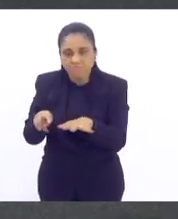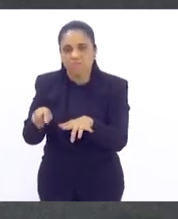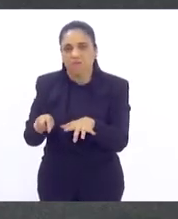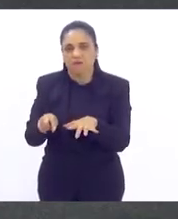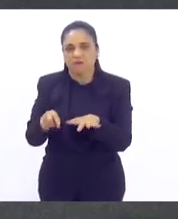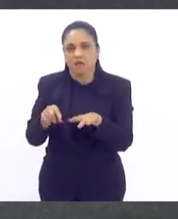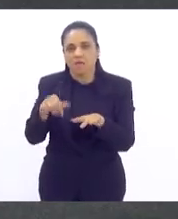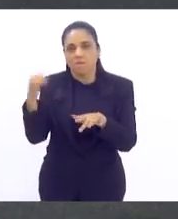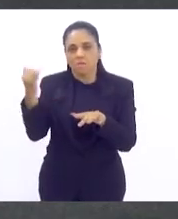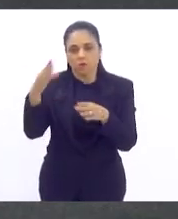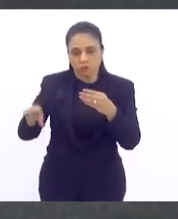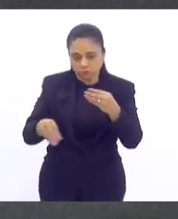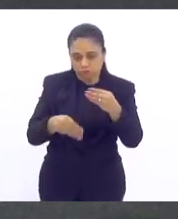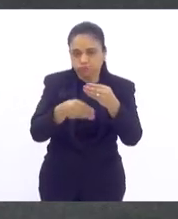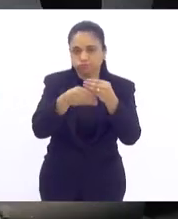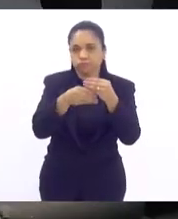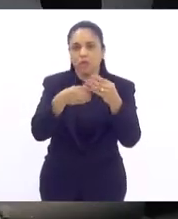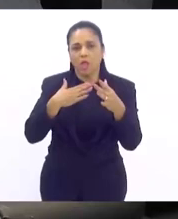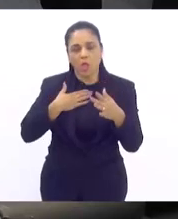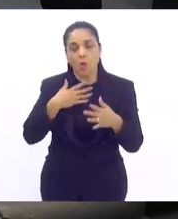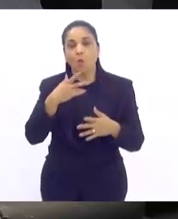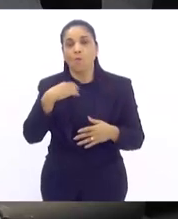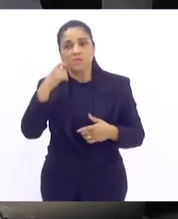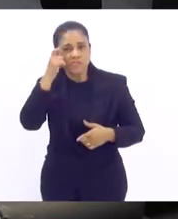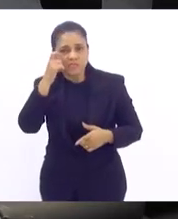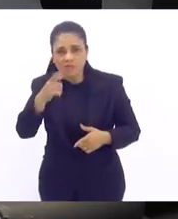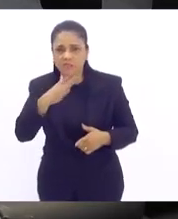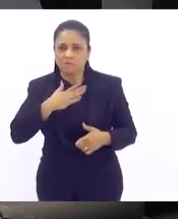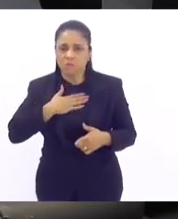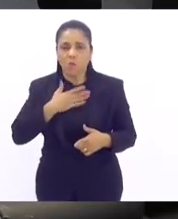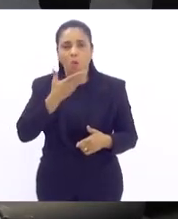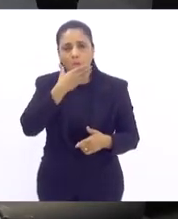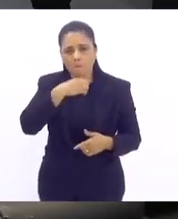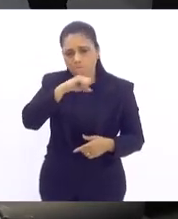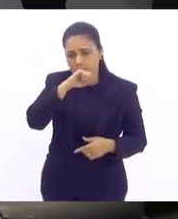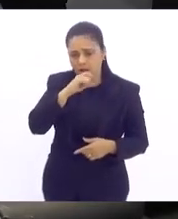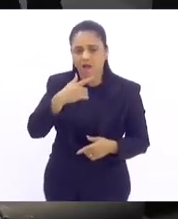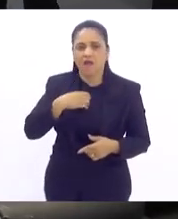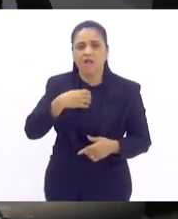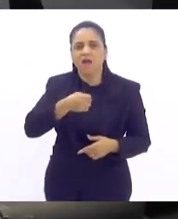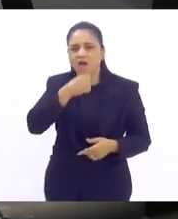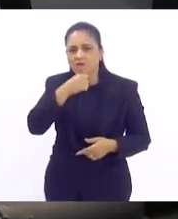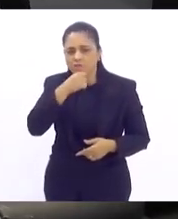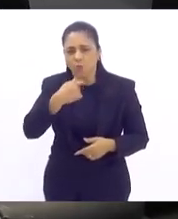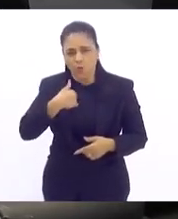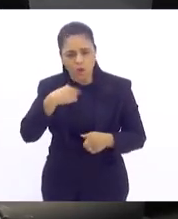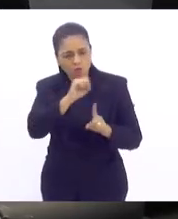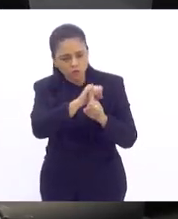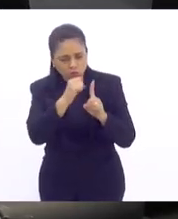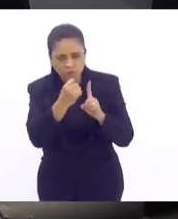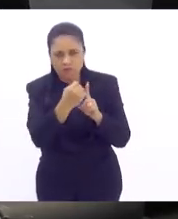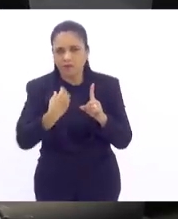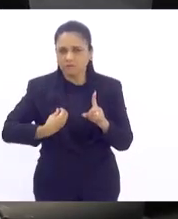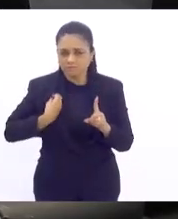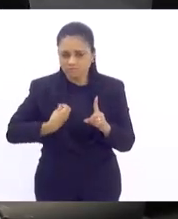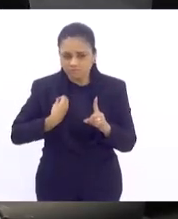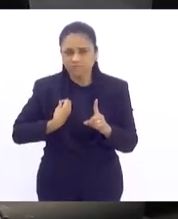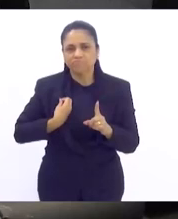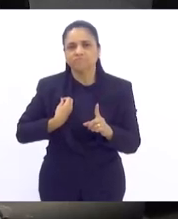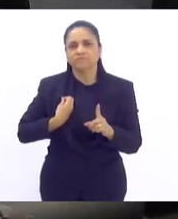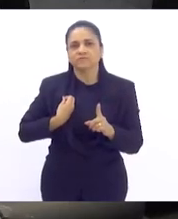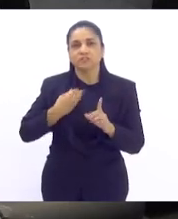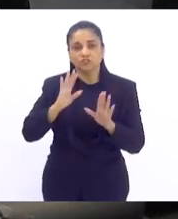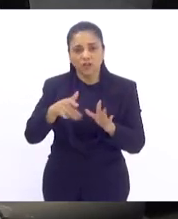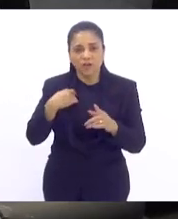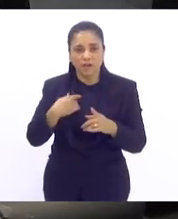e me interessa muito, eu sou pai, sou avô, a gente vive numa sociedade onde temos visto até casos de